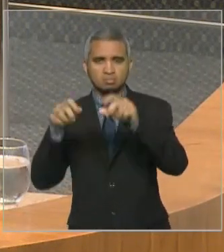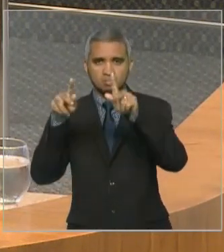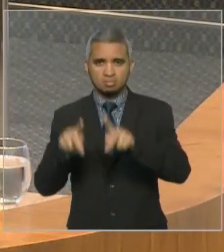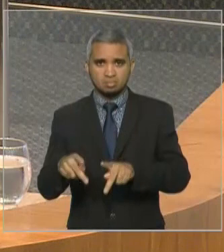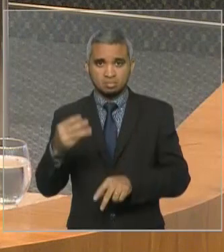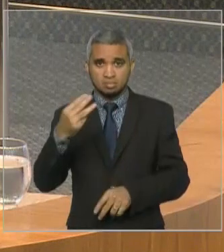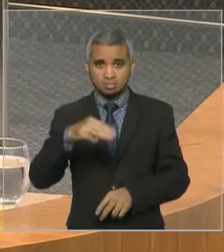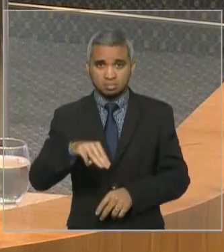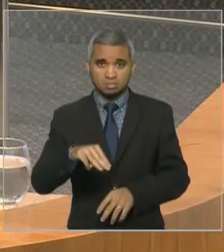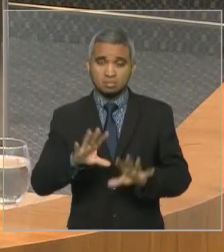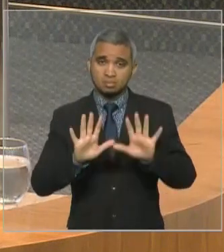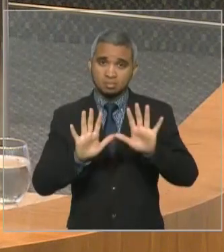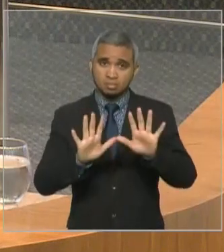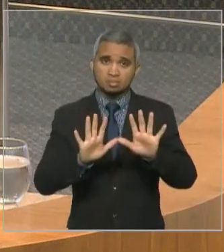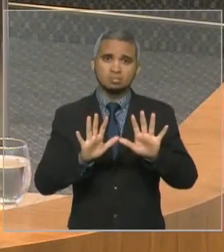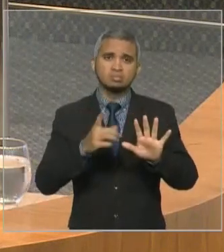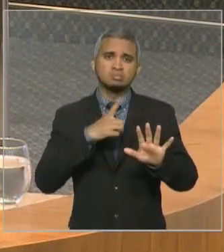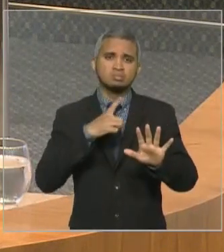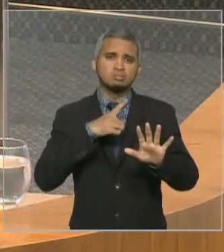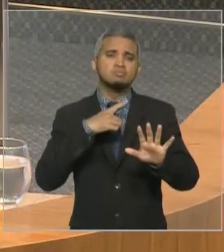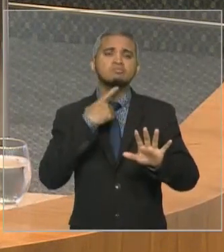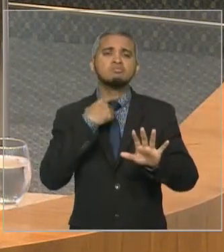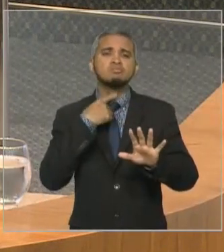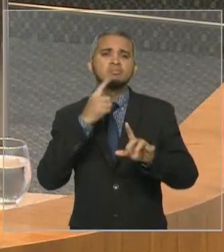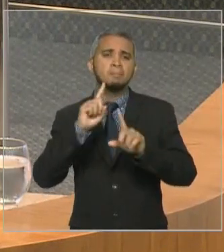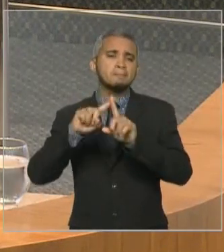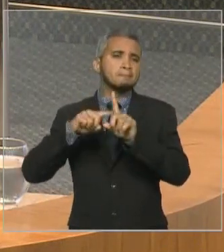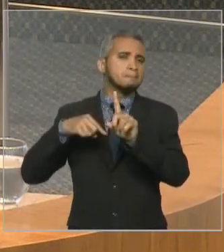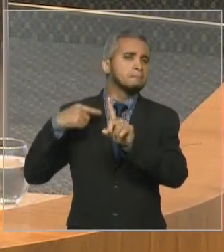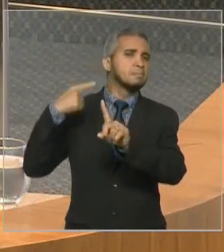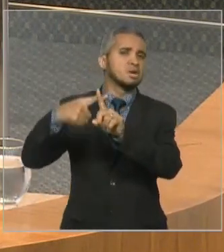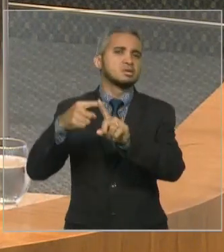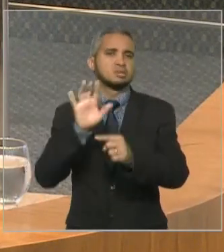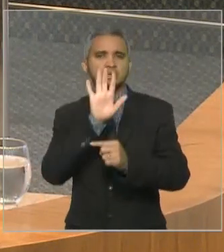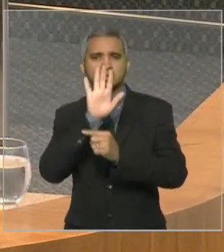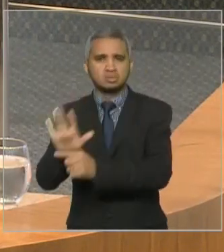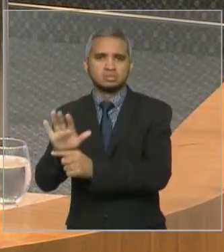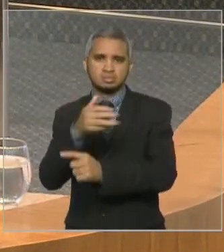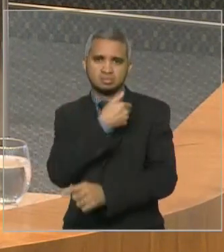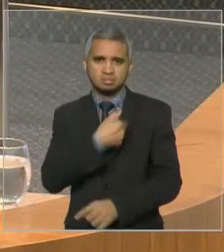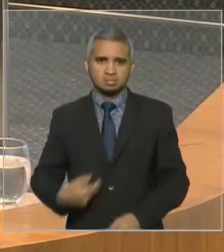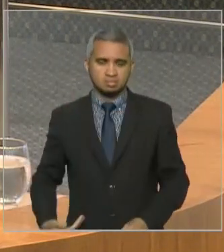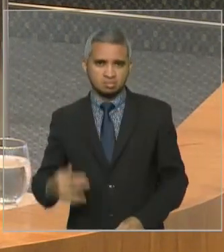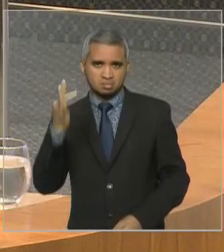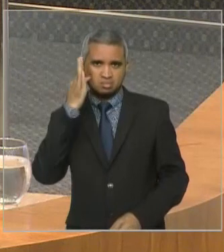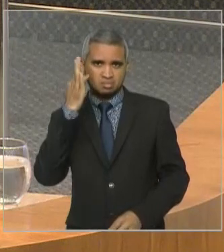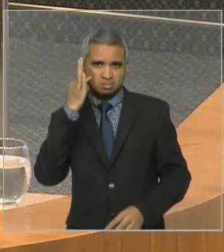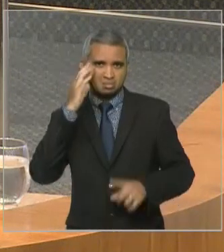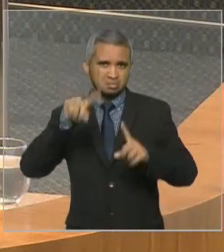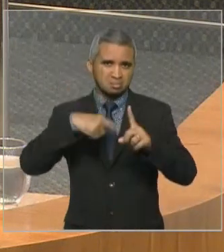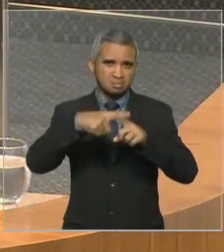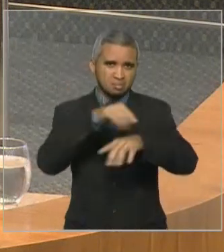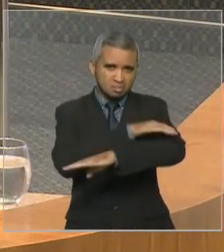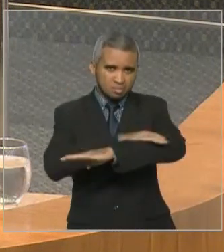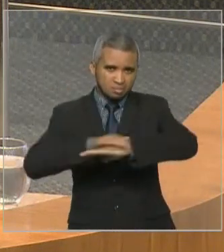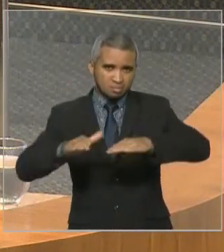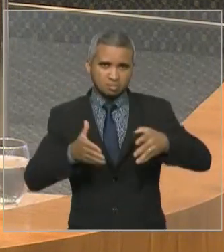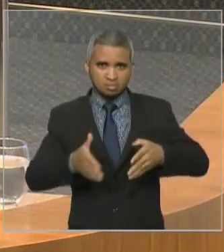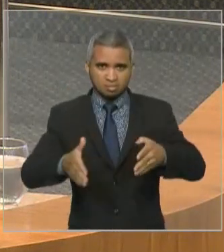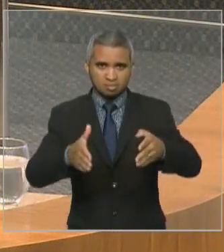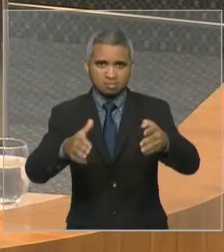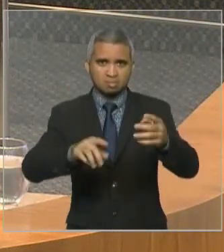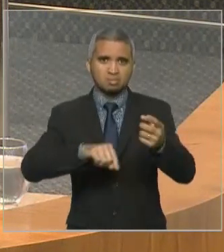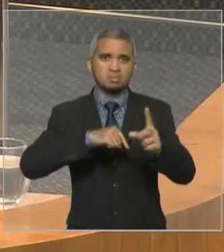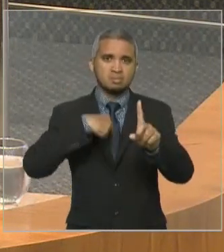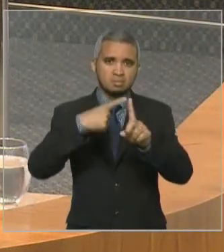determinação ainda é fazer muito mais no segundo mandato, auxiliando o governador Flávio Dino, mais asfalto, mais hospitais inaugurados,